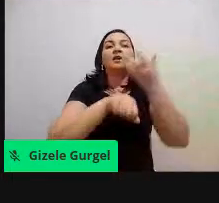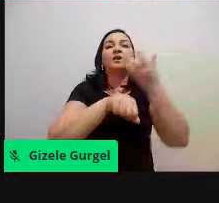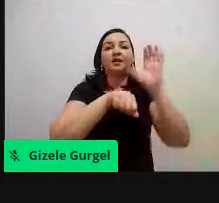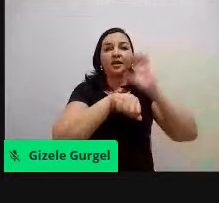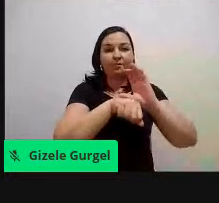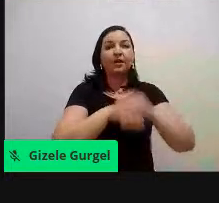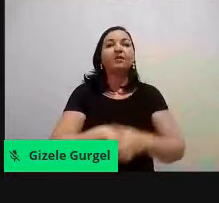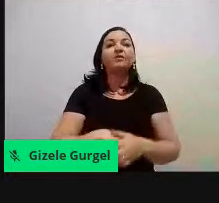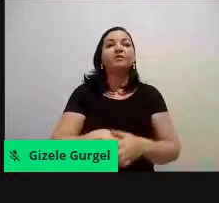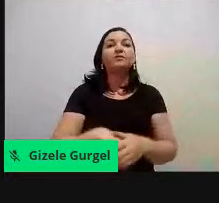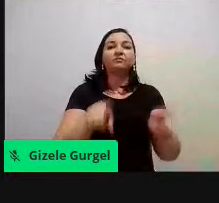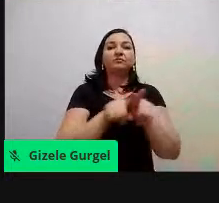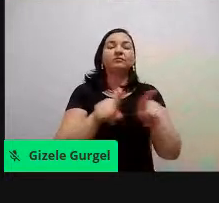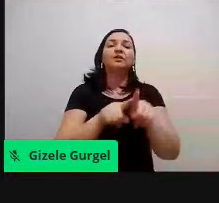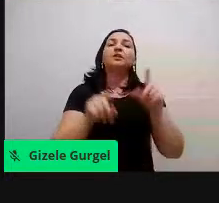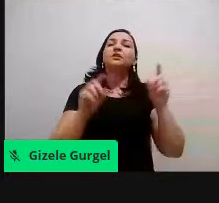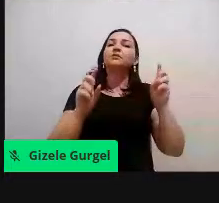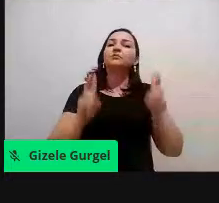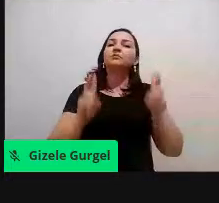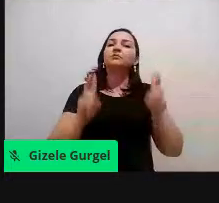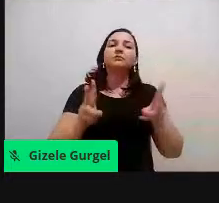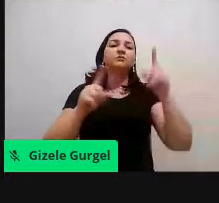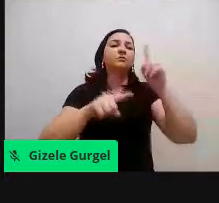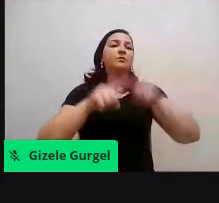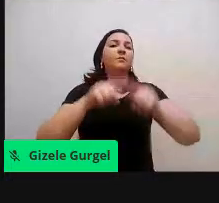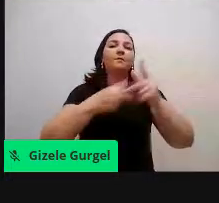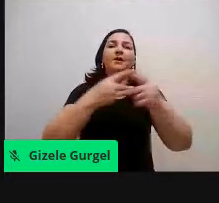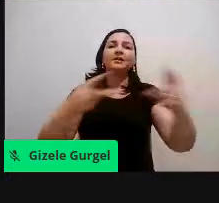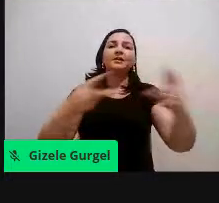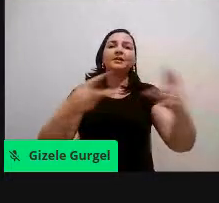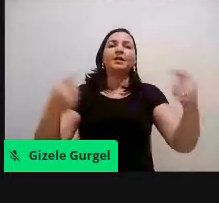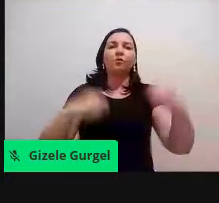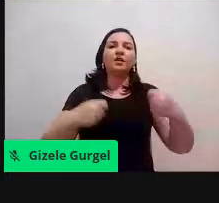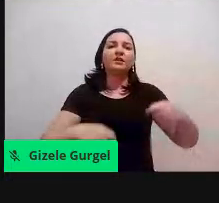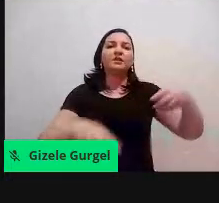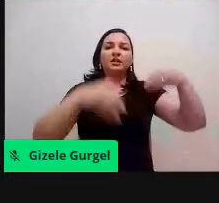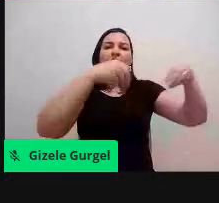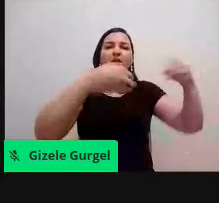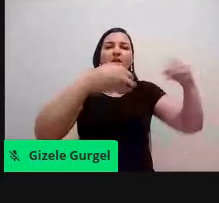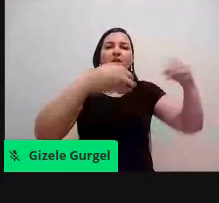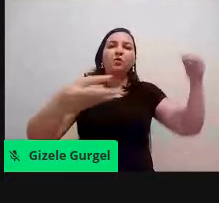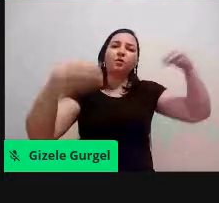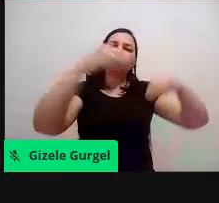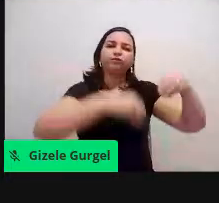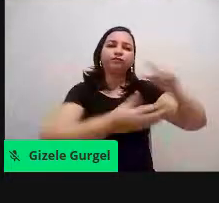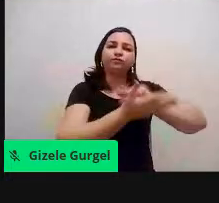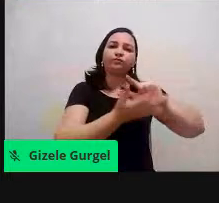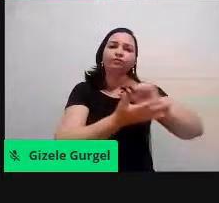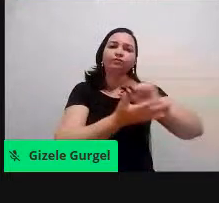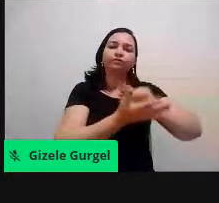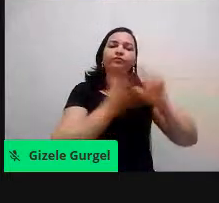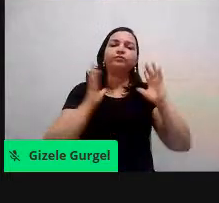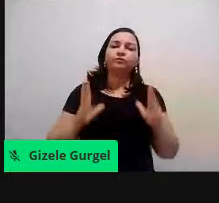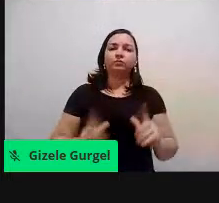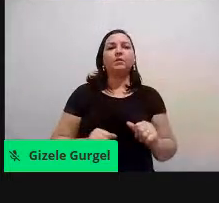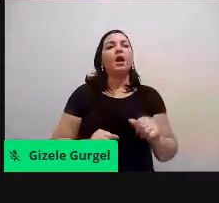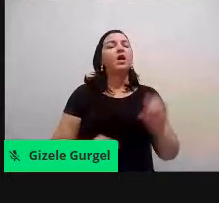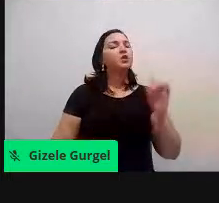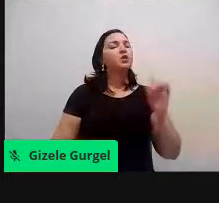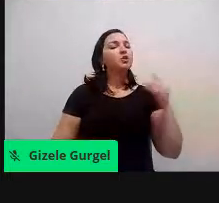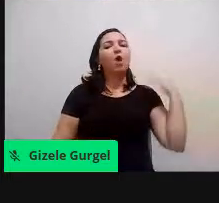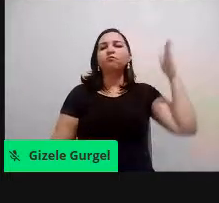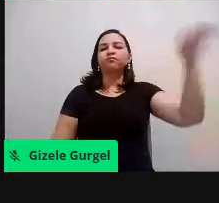Geralmente, nós levamos todo o material necessário para a coleta, né? Basta ir, né,